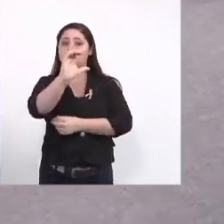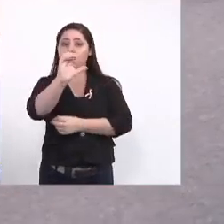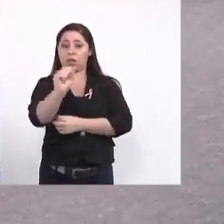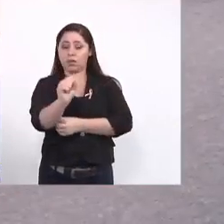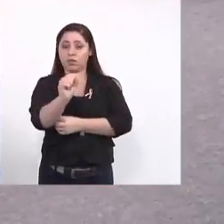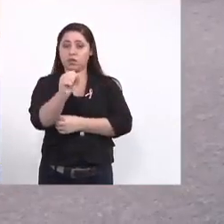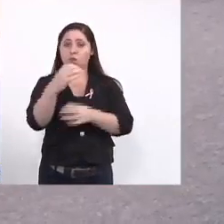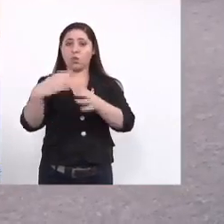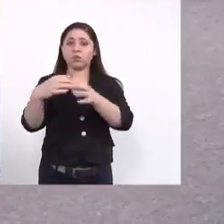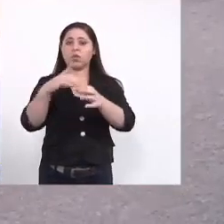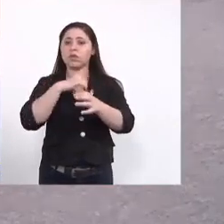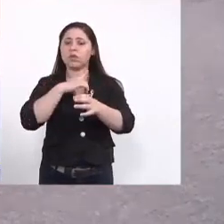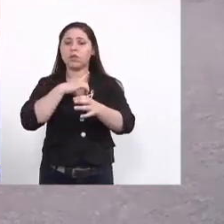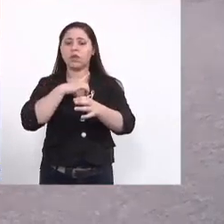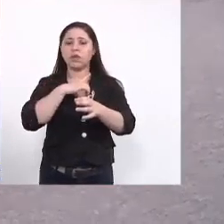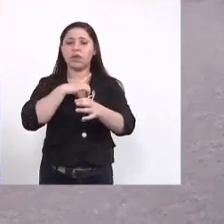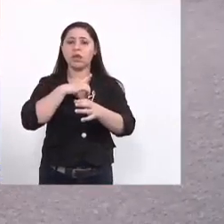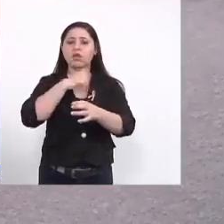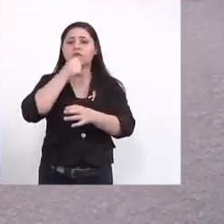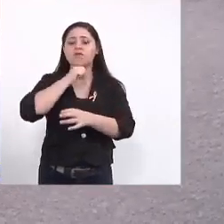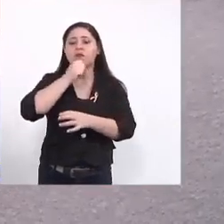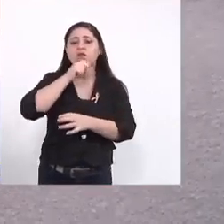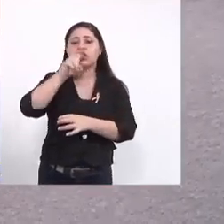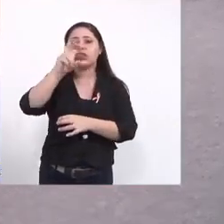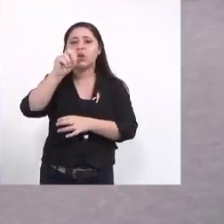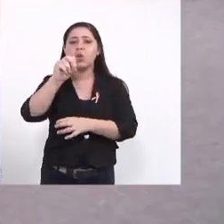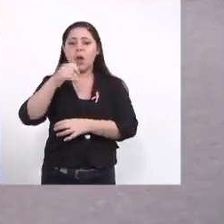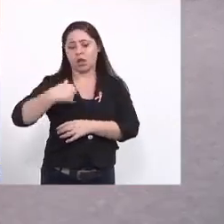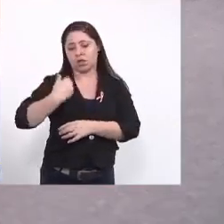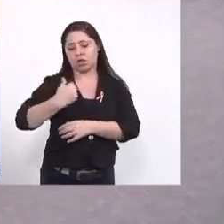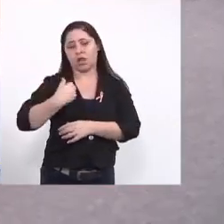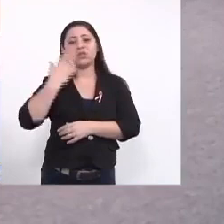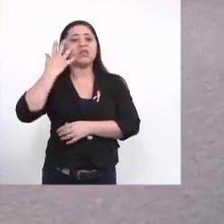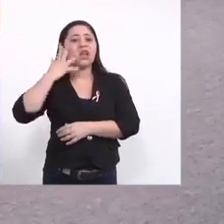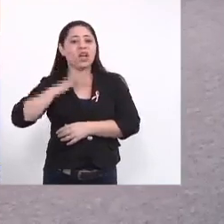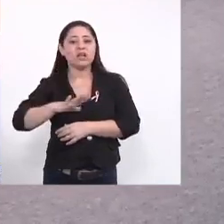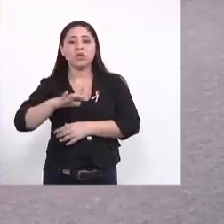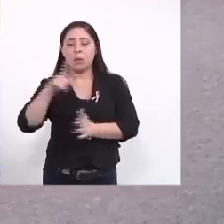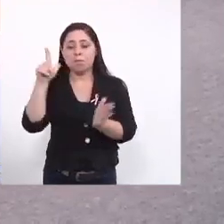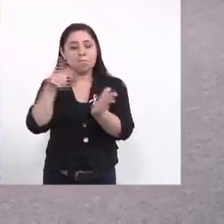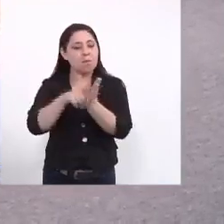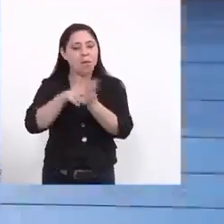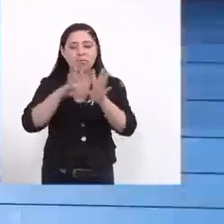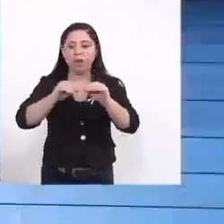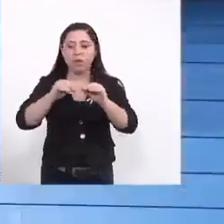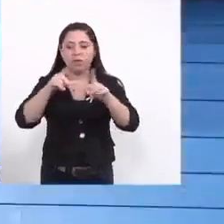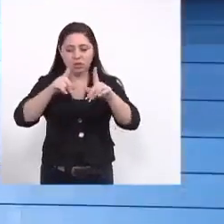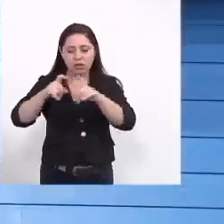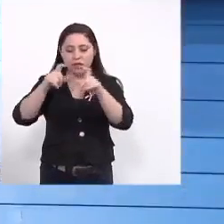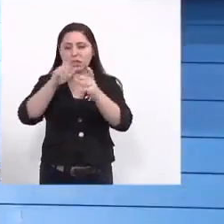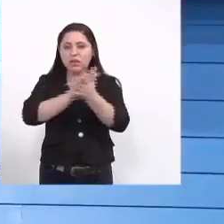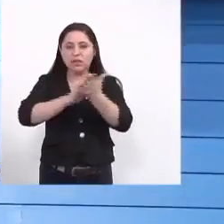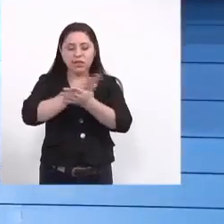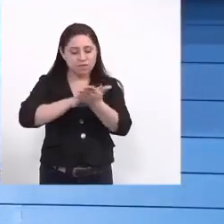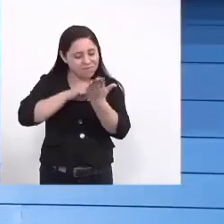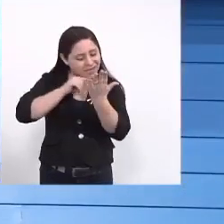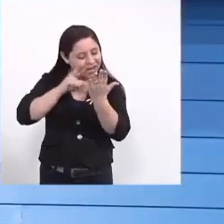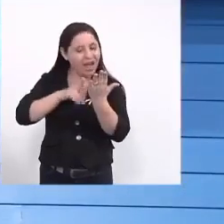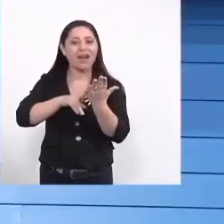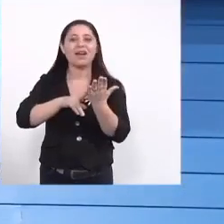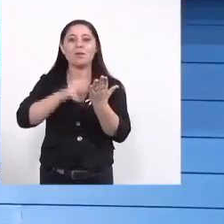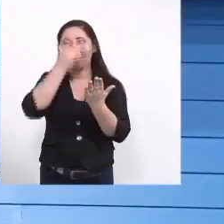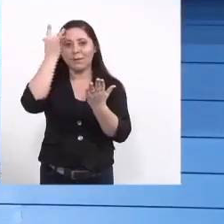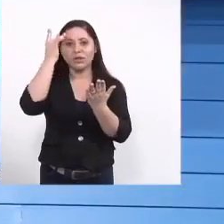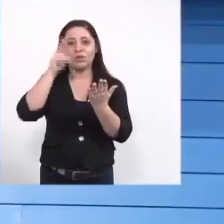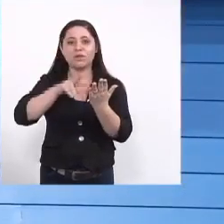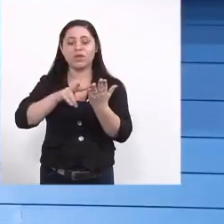residência onde tem uma senhora de 50 anos senhores crianças se eu não tiver algo físico desenho algo ilustrativo para passar